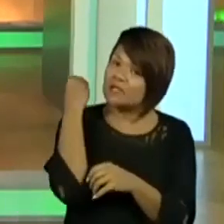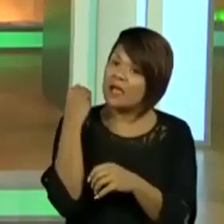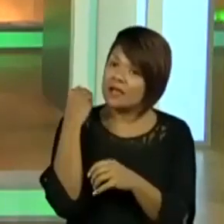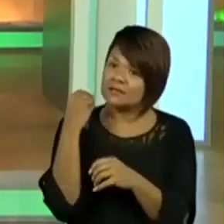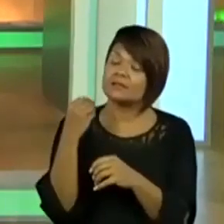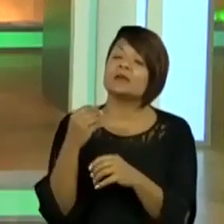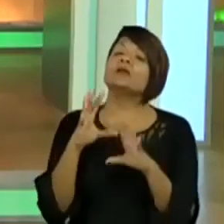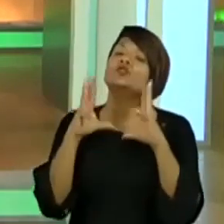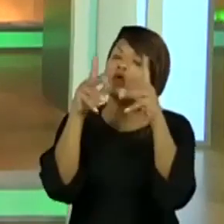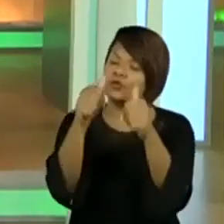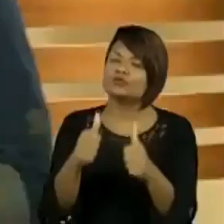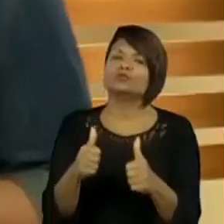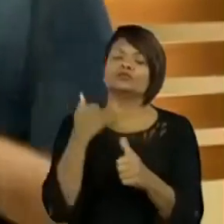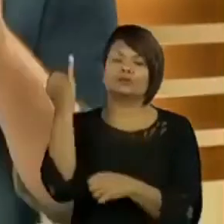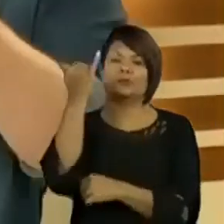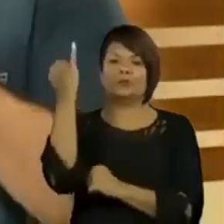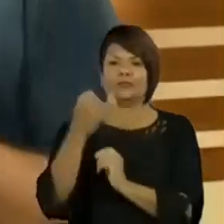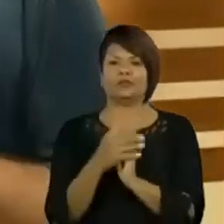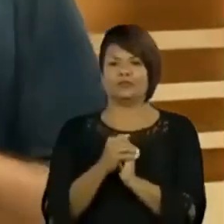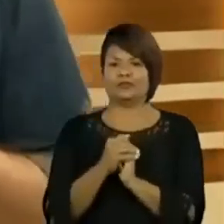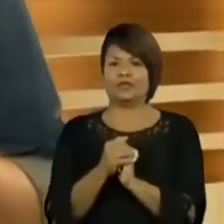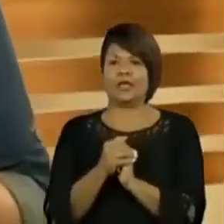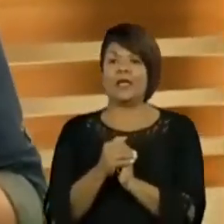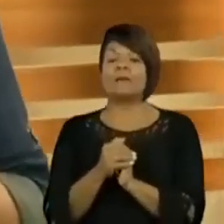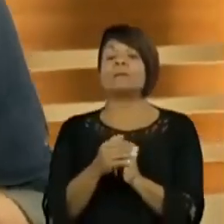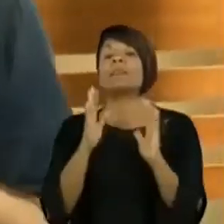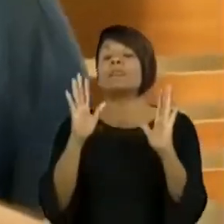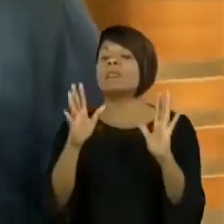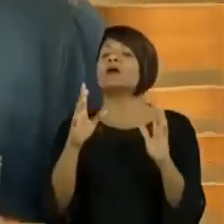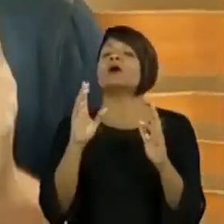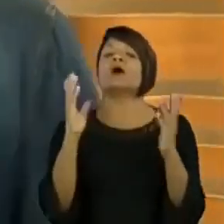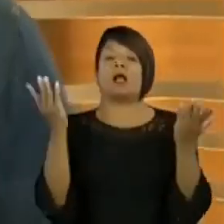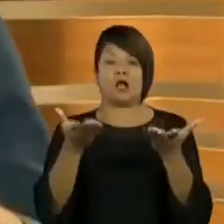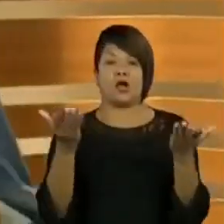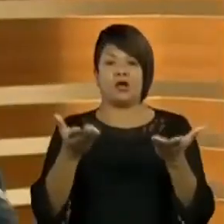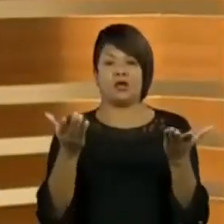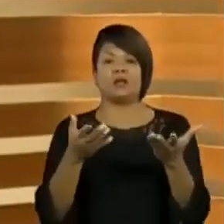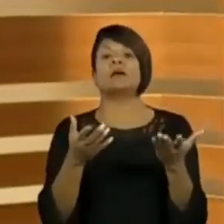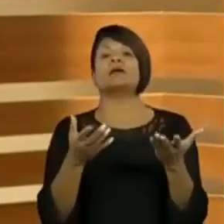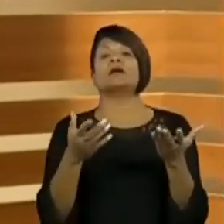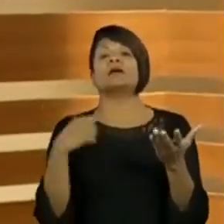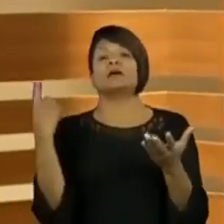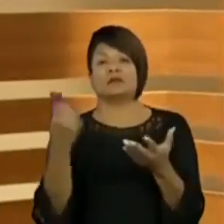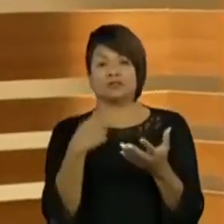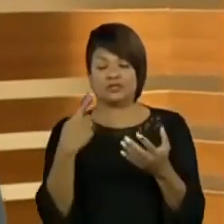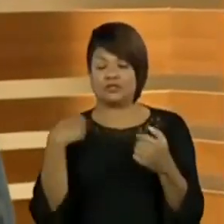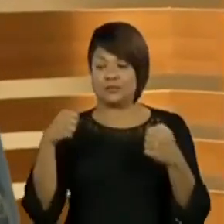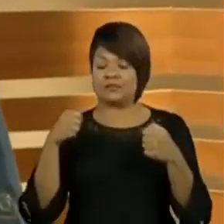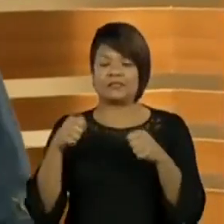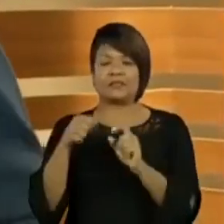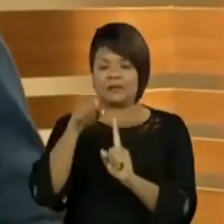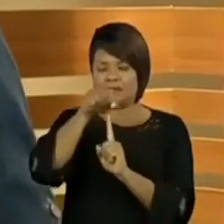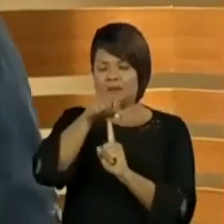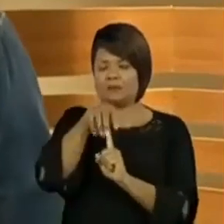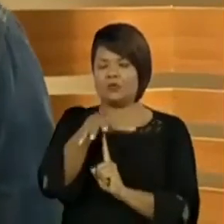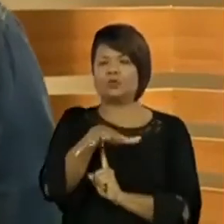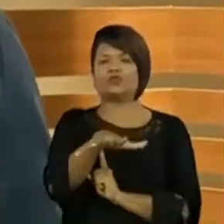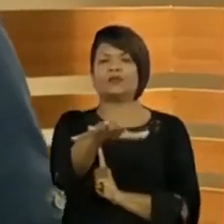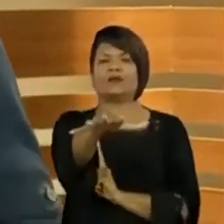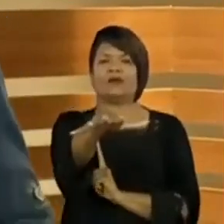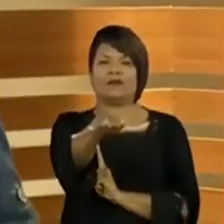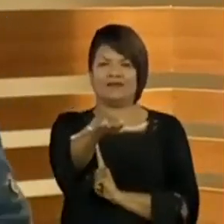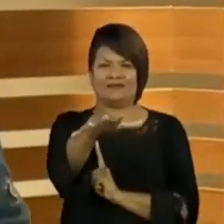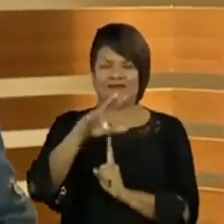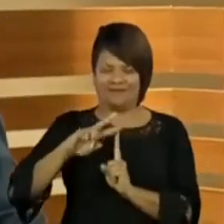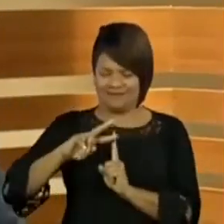todos devem ser importantes. Sabe o que nós temos que nos tornar, nesse exato momento? Multiplicadores do conhecimento. Conhecimento bom é